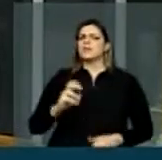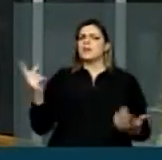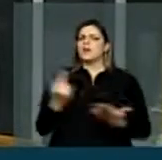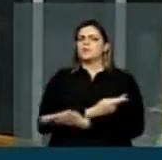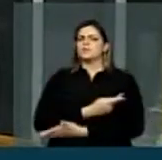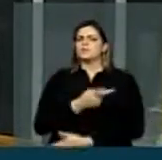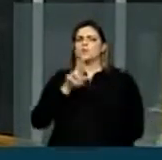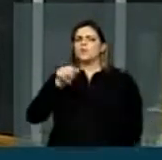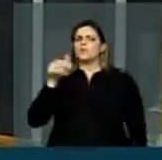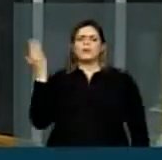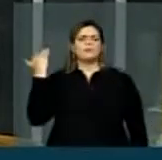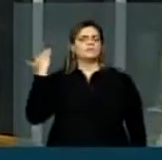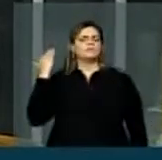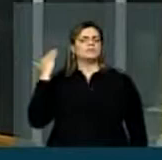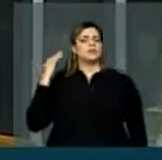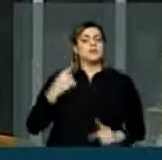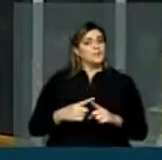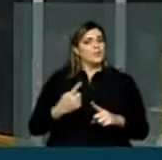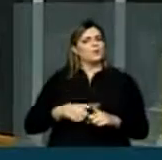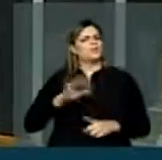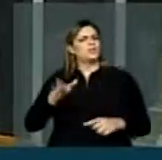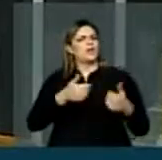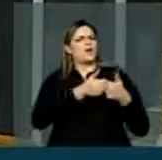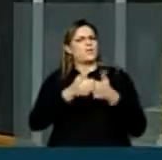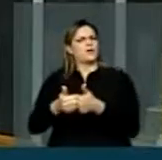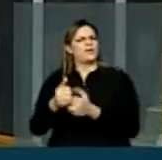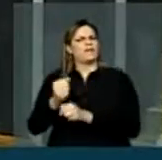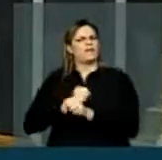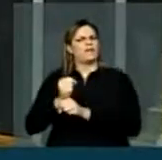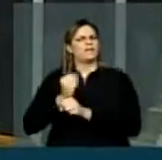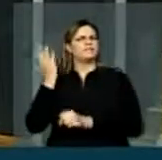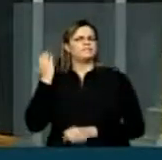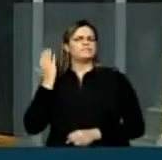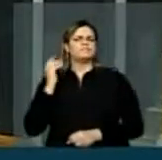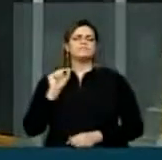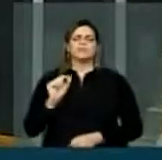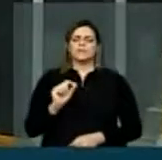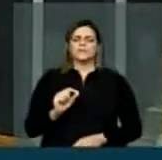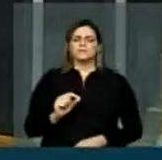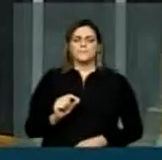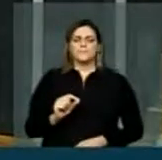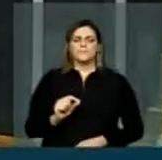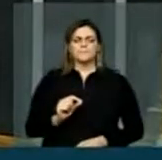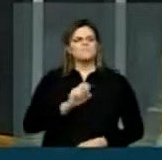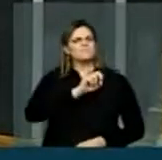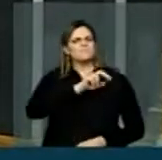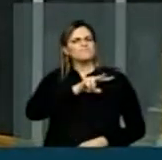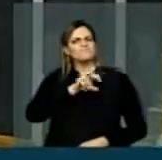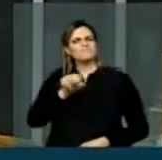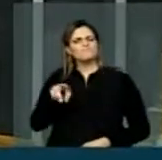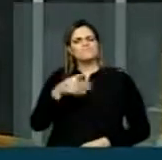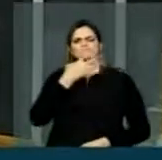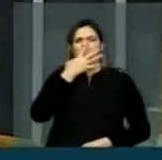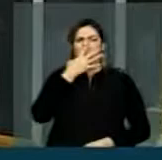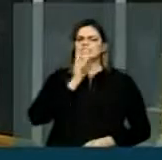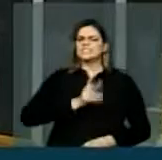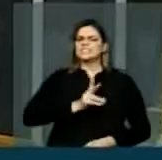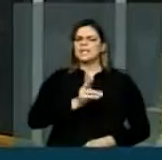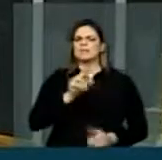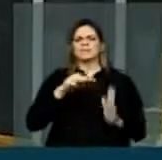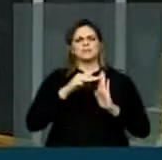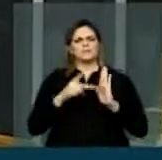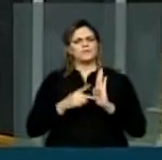porque o governo, a gente tem acompanhado aí nos últimos anos, o que nós temos visto aí são edições de medidas